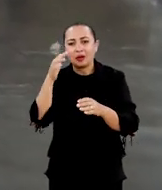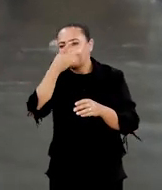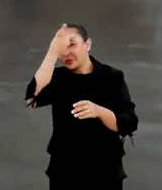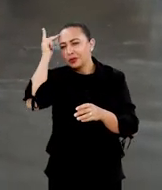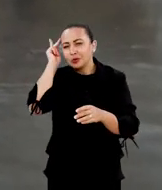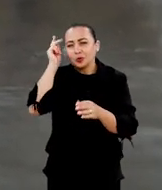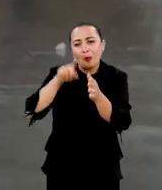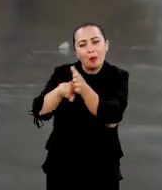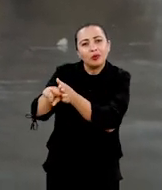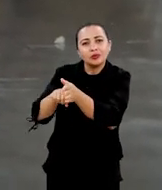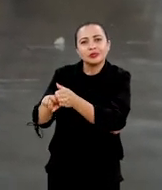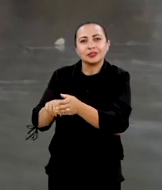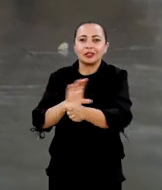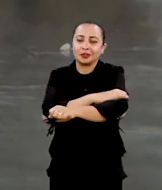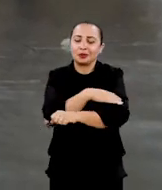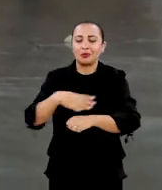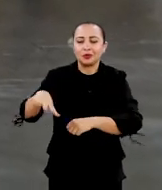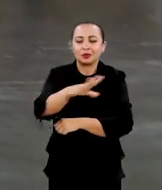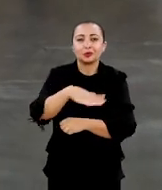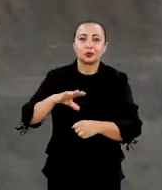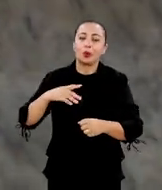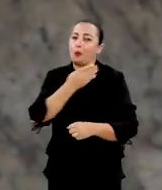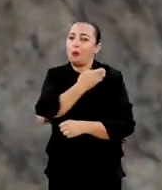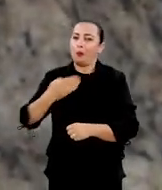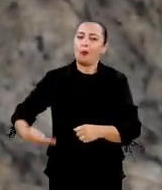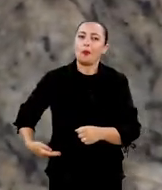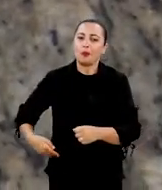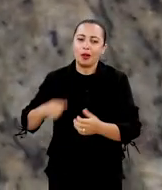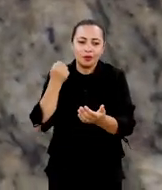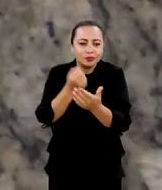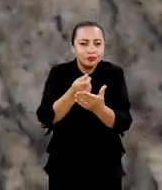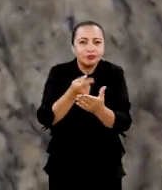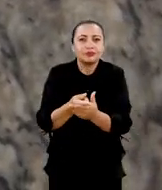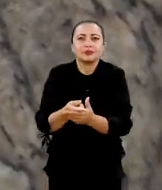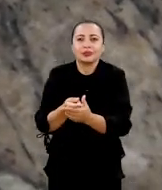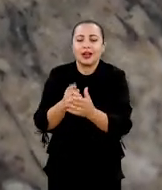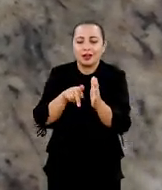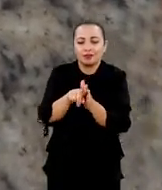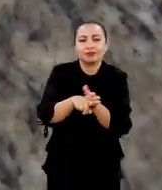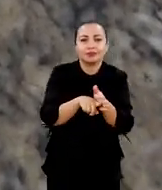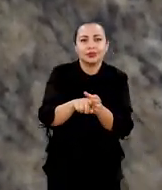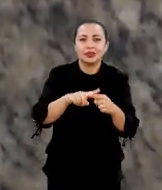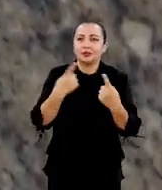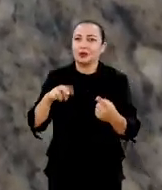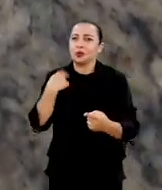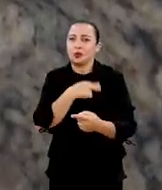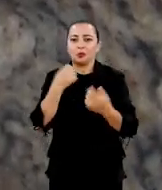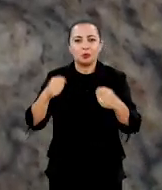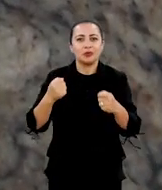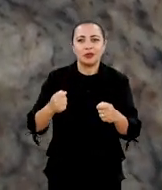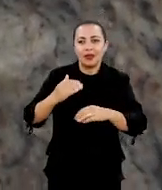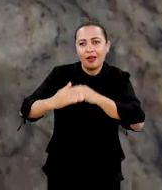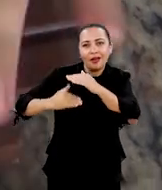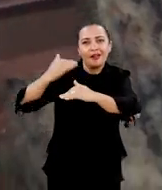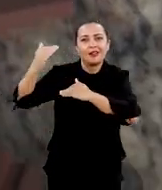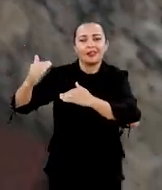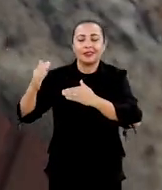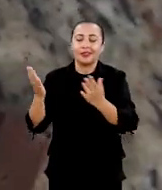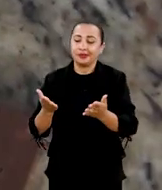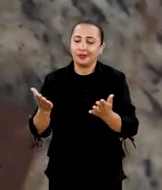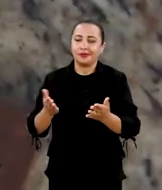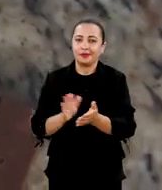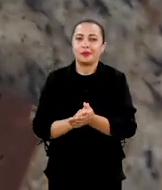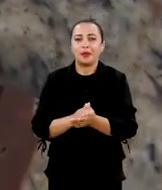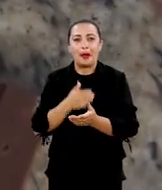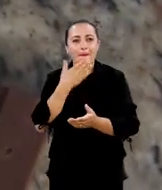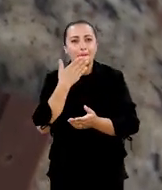para o inventor, uma segurança para o setor público que banca, porém a gente precisa avançar, e